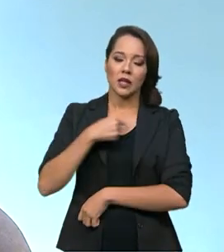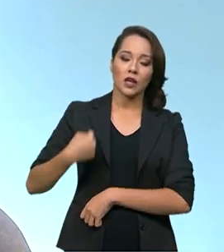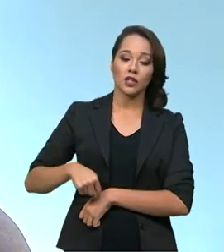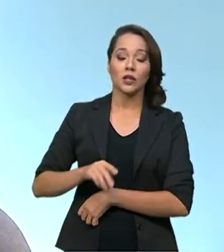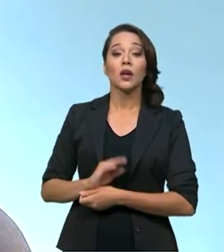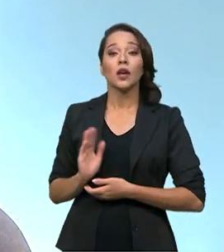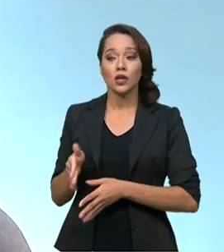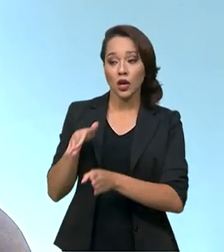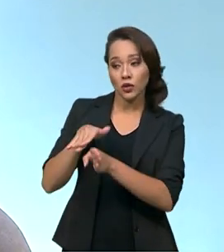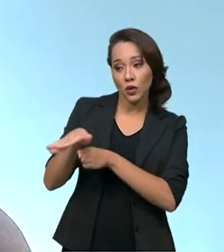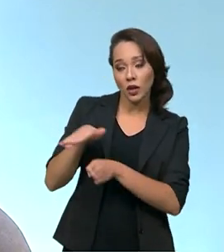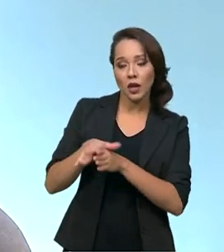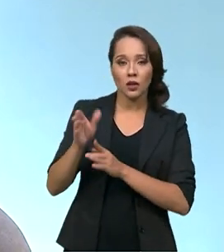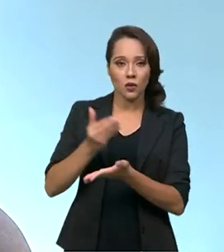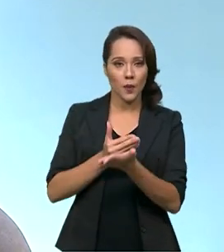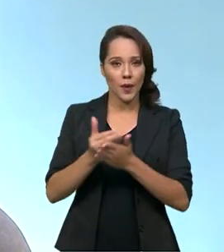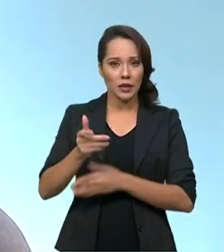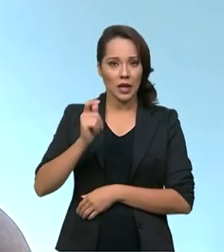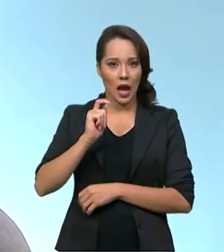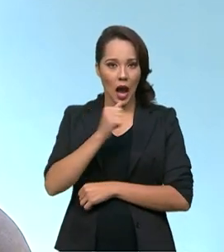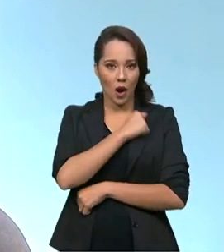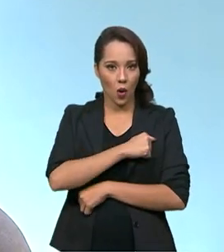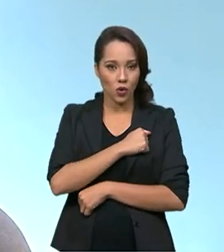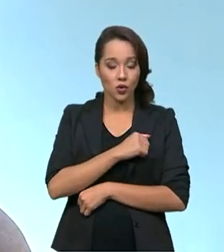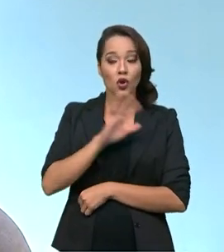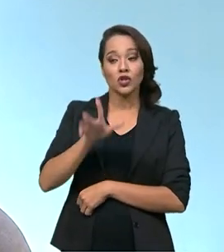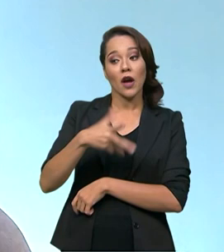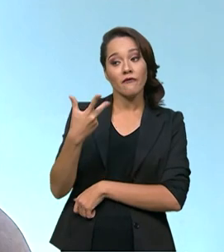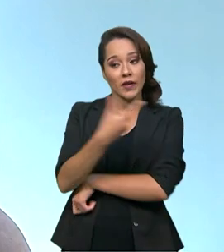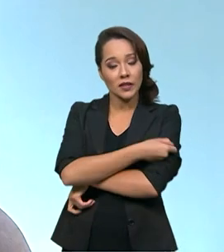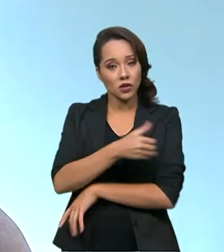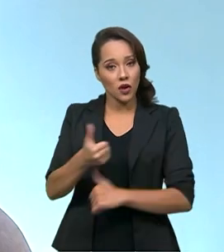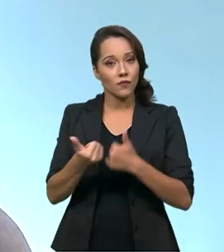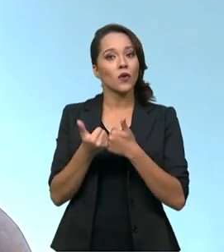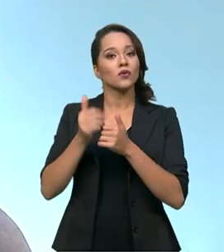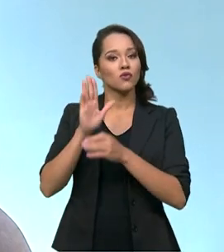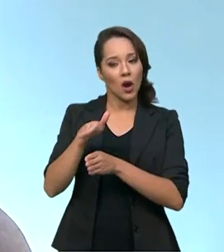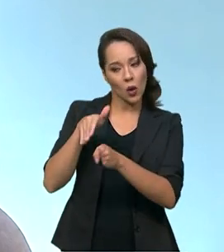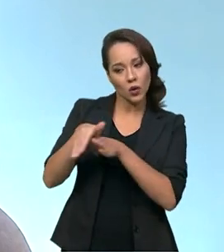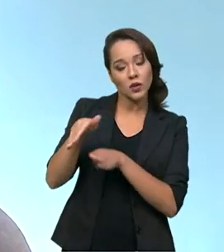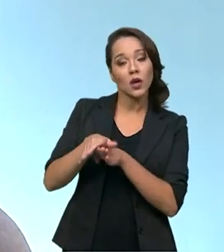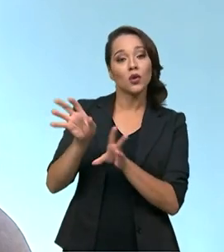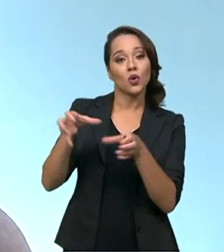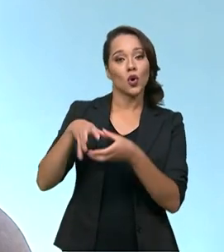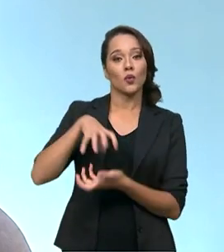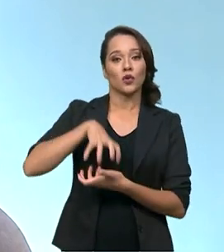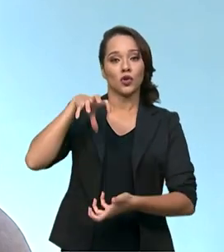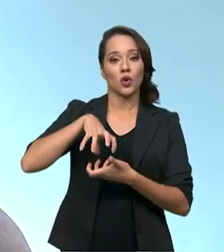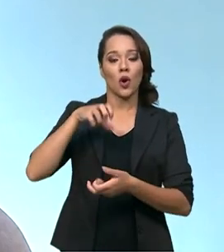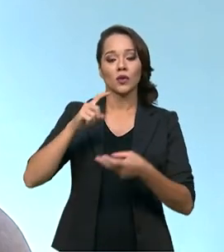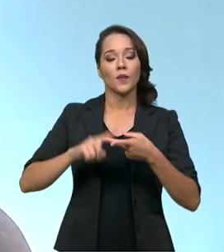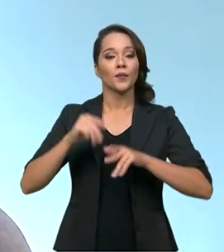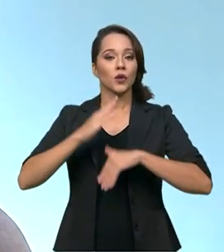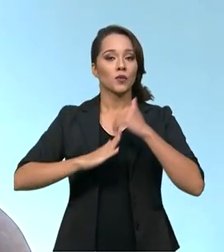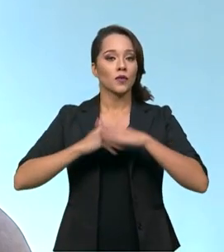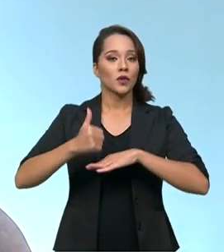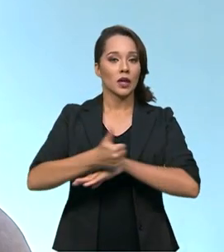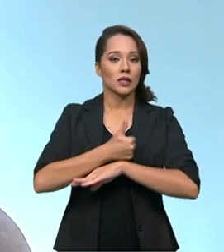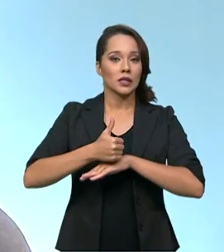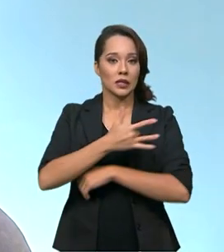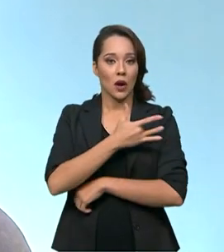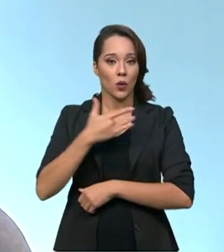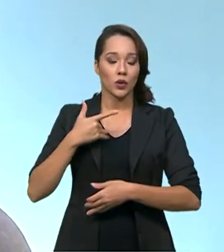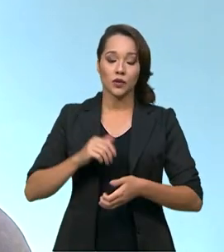orientado, desde agosto, a aplicação da dose de reforço nos indivíduos idosos, nos profissionais de saúde e depois